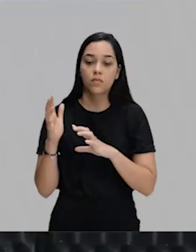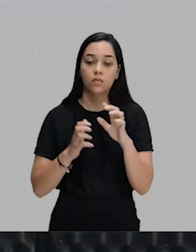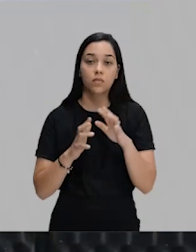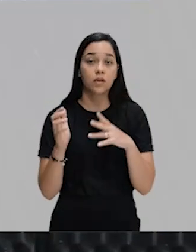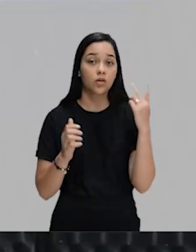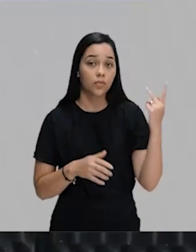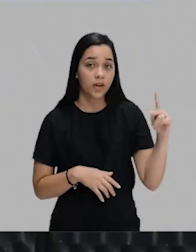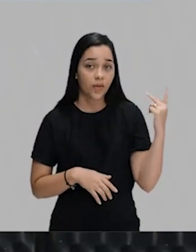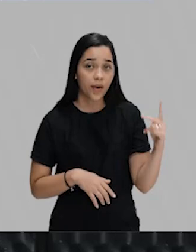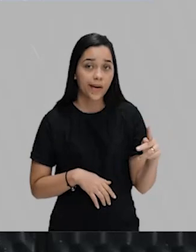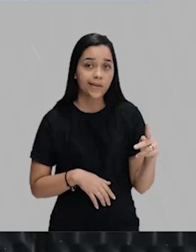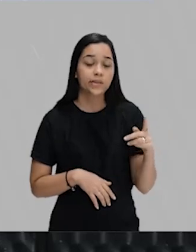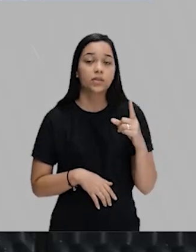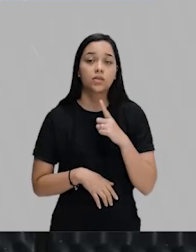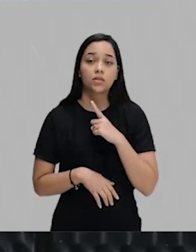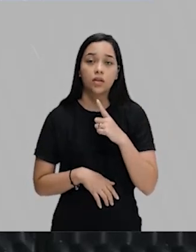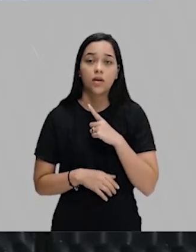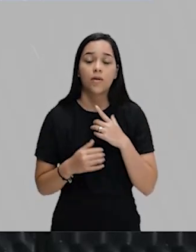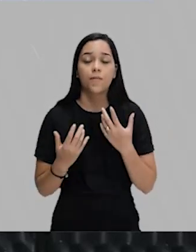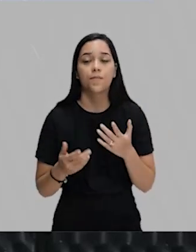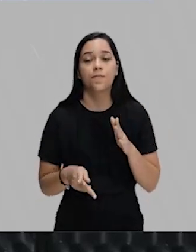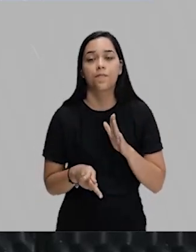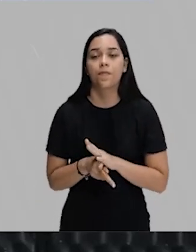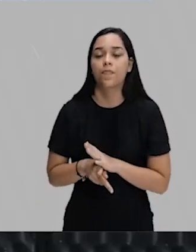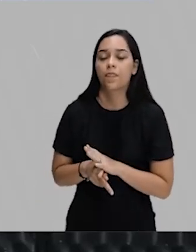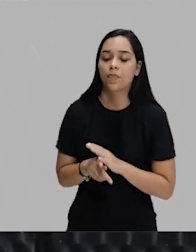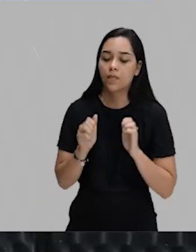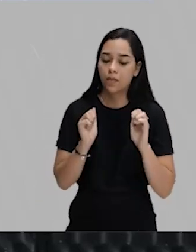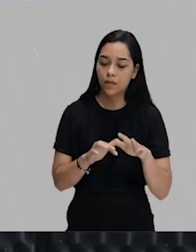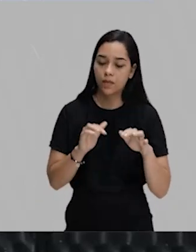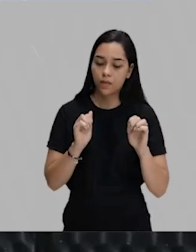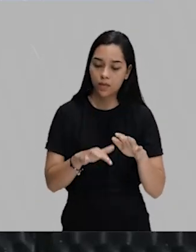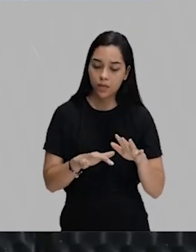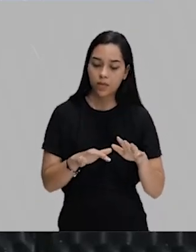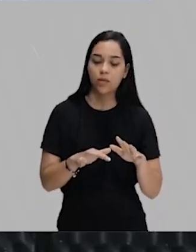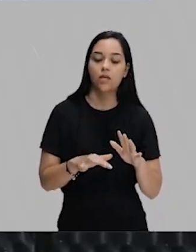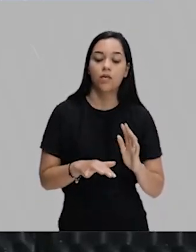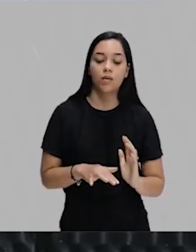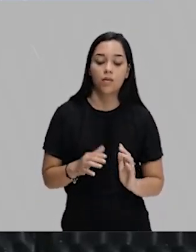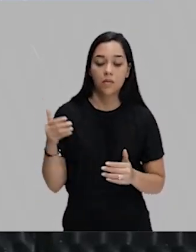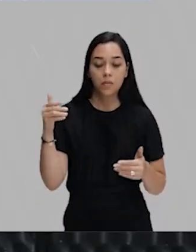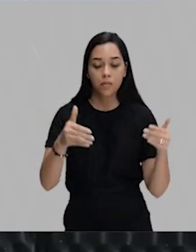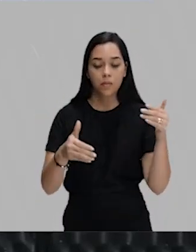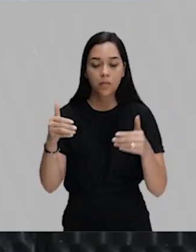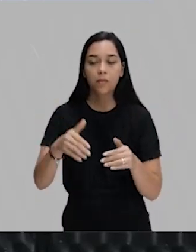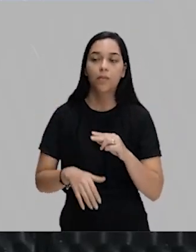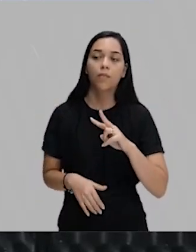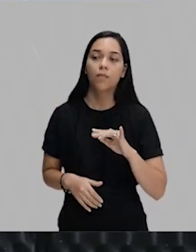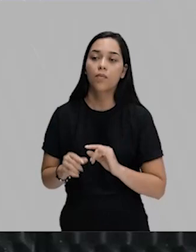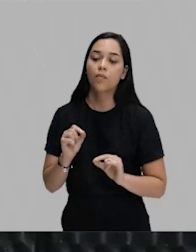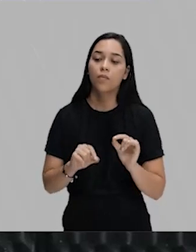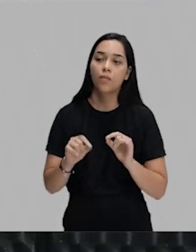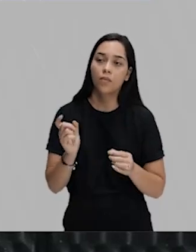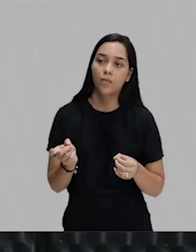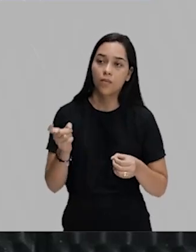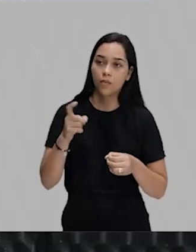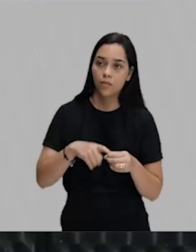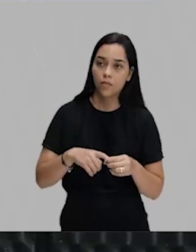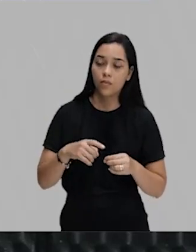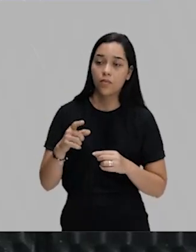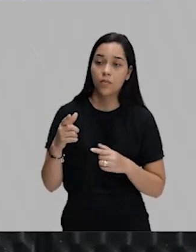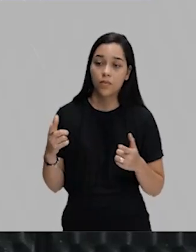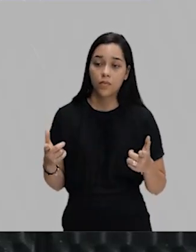Esses militares do Exército, que participaram da Guerra do Paraguai, eles vão voltar da Guerra do